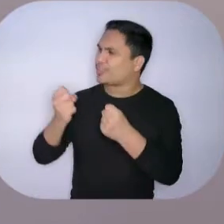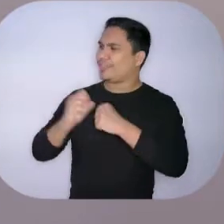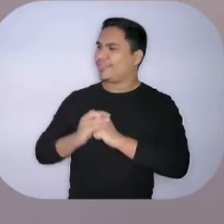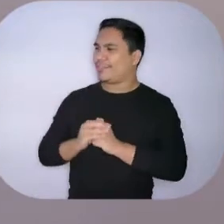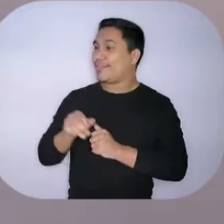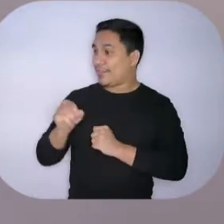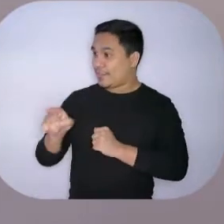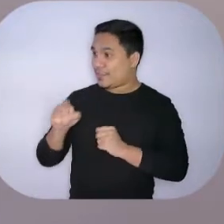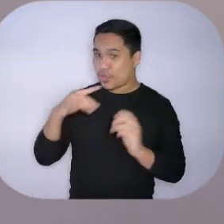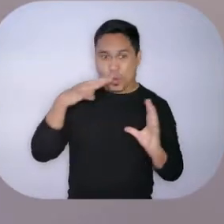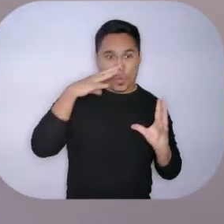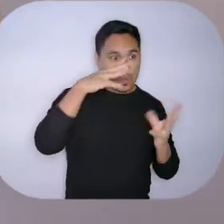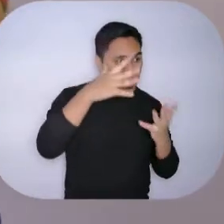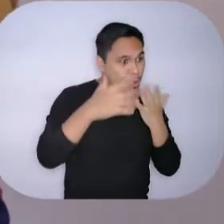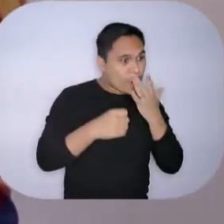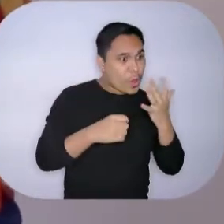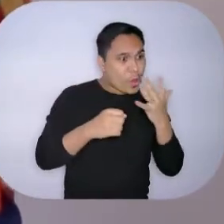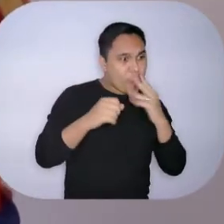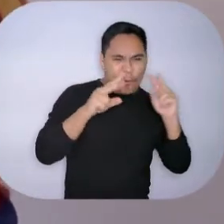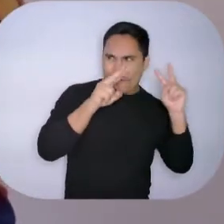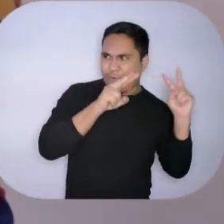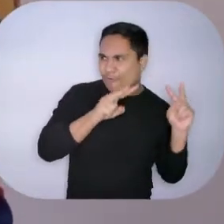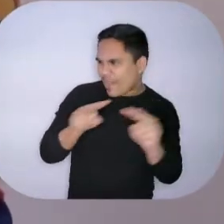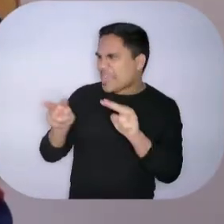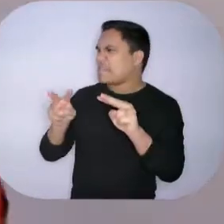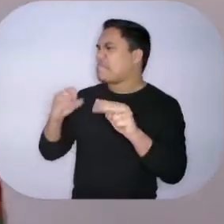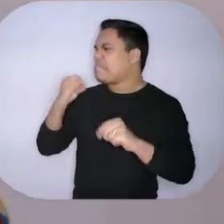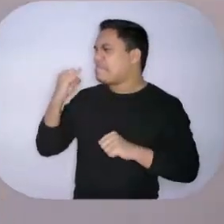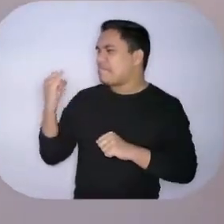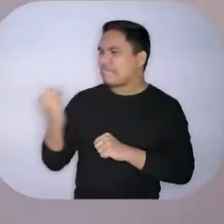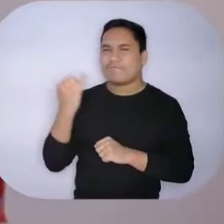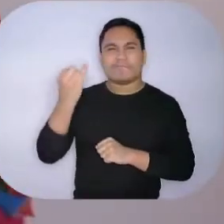muito importante para o mundo das cores.